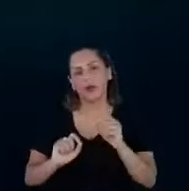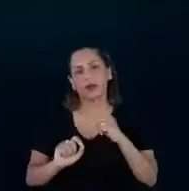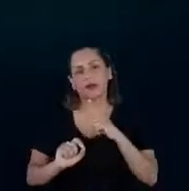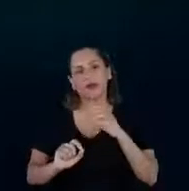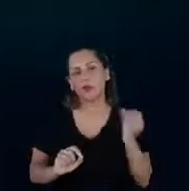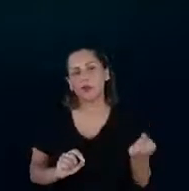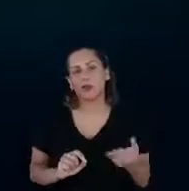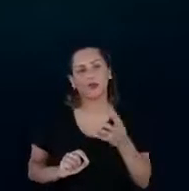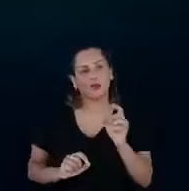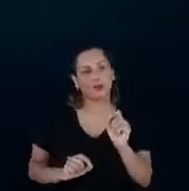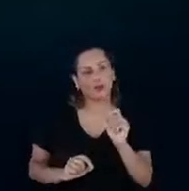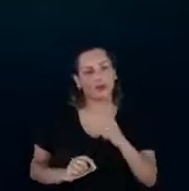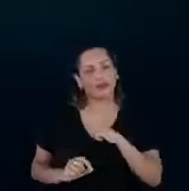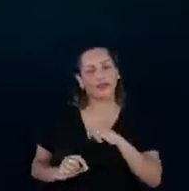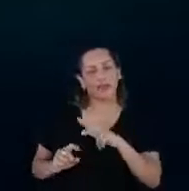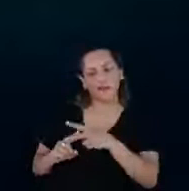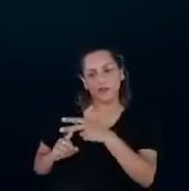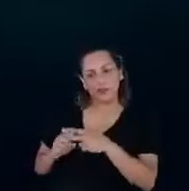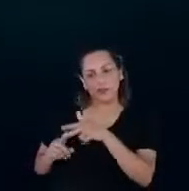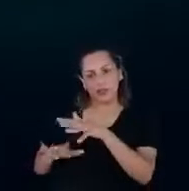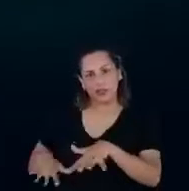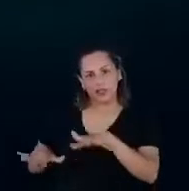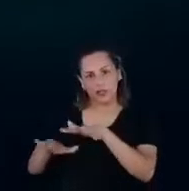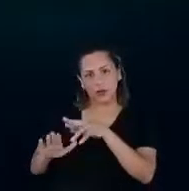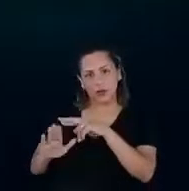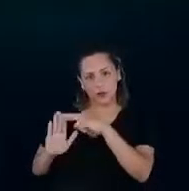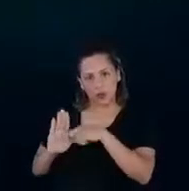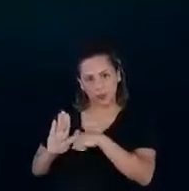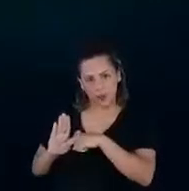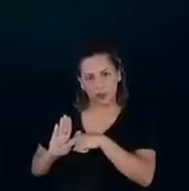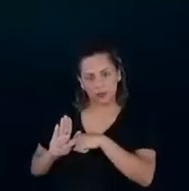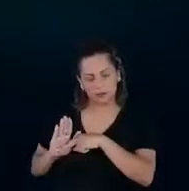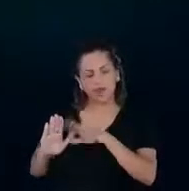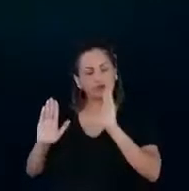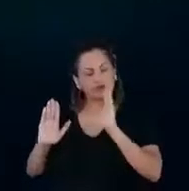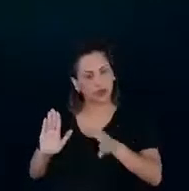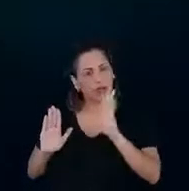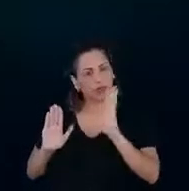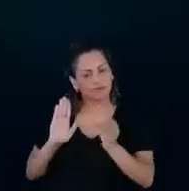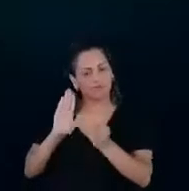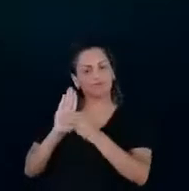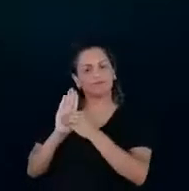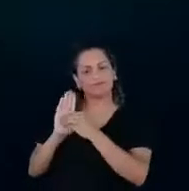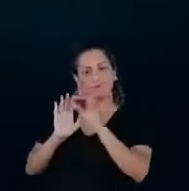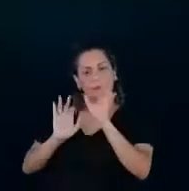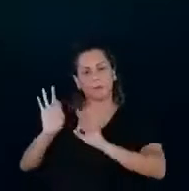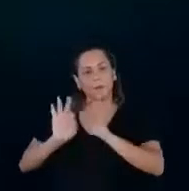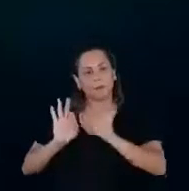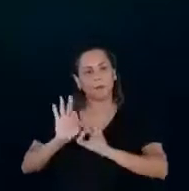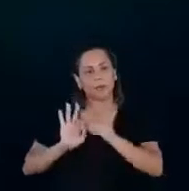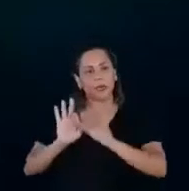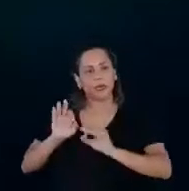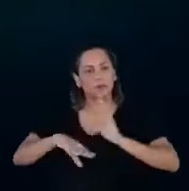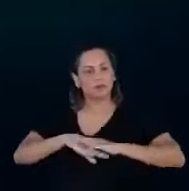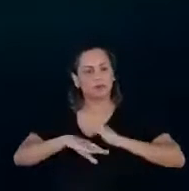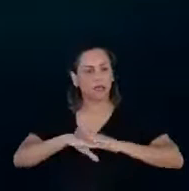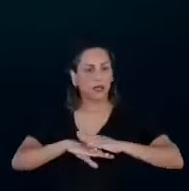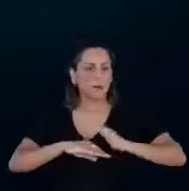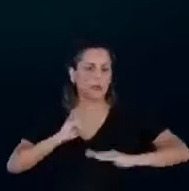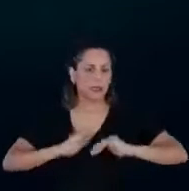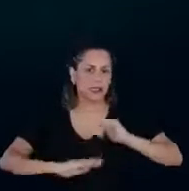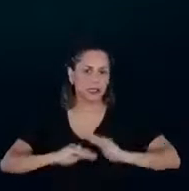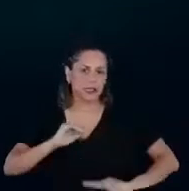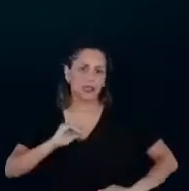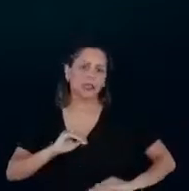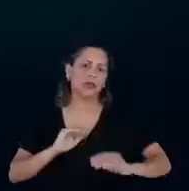regulamento geral do selo, isso está previsto dentro do escopo do plano de aplicação de recursos do Procel, que é um instrumento